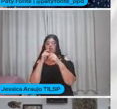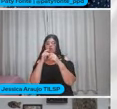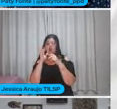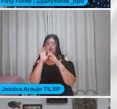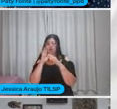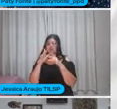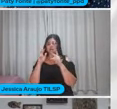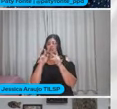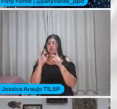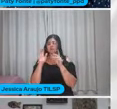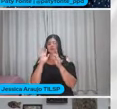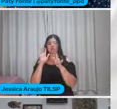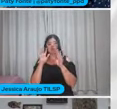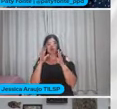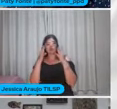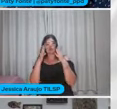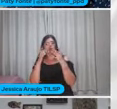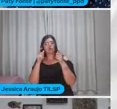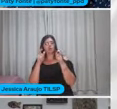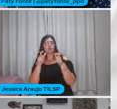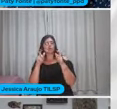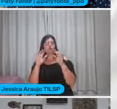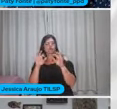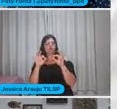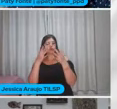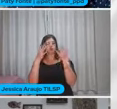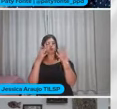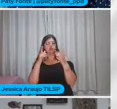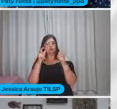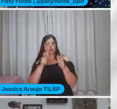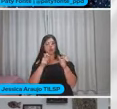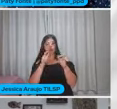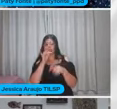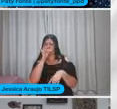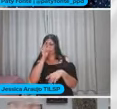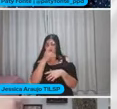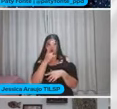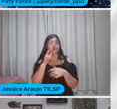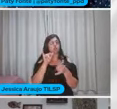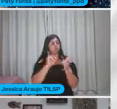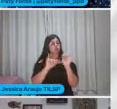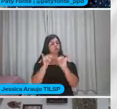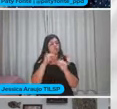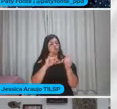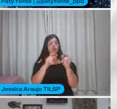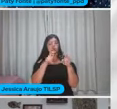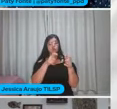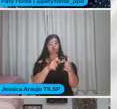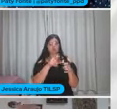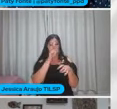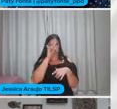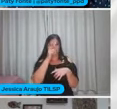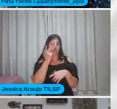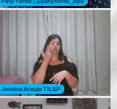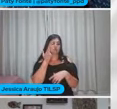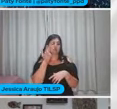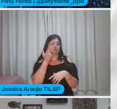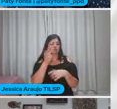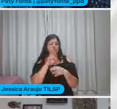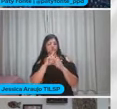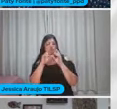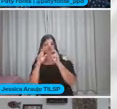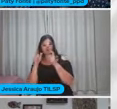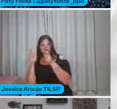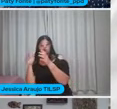fenômeno Inloco É diferente Da plantinha No laboratório A planta lá No ambiente natural É diferente E tal